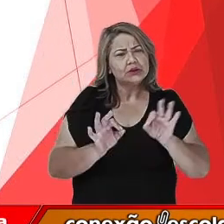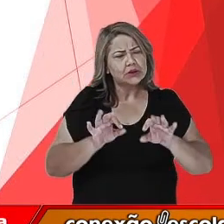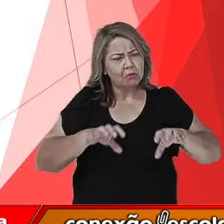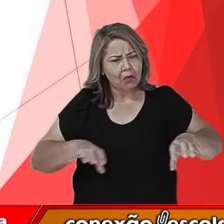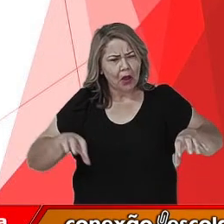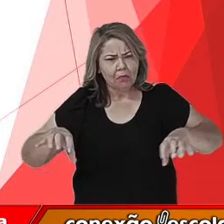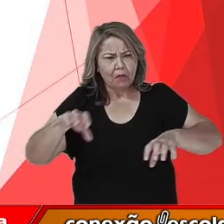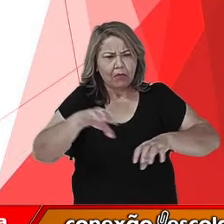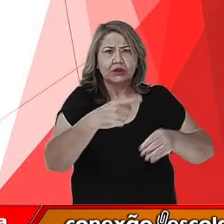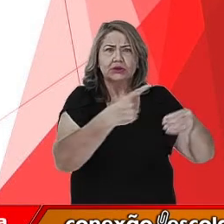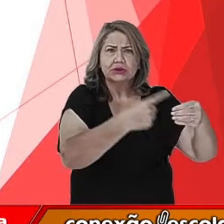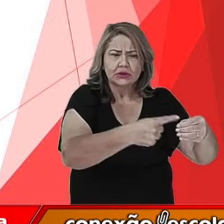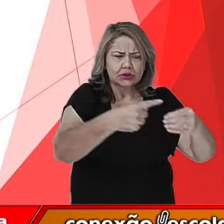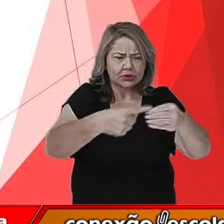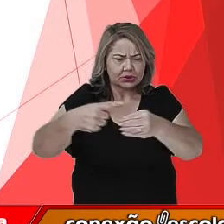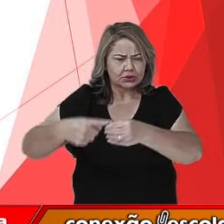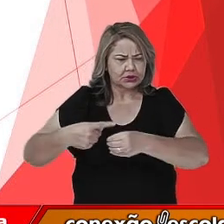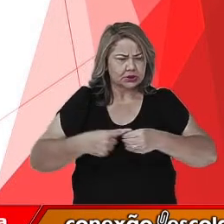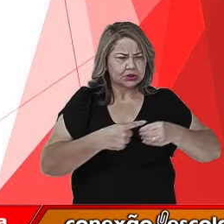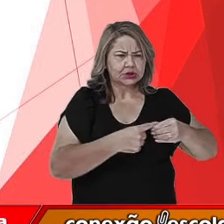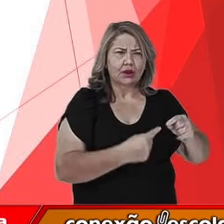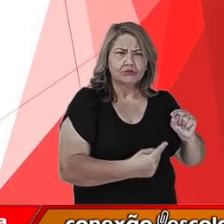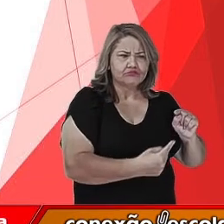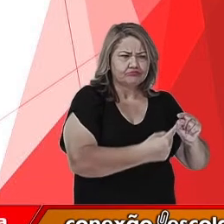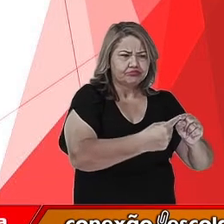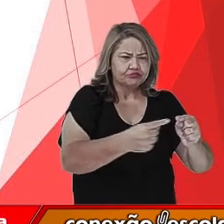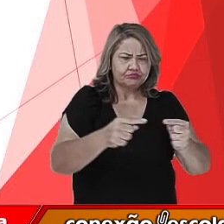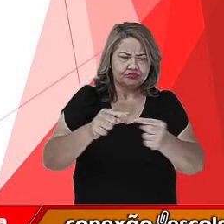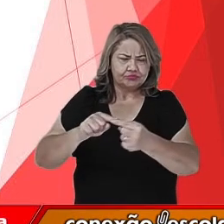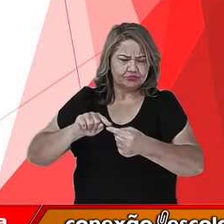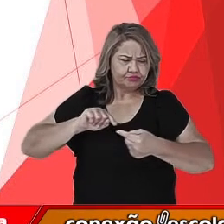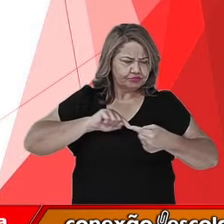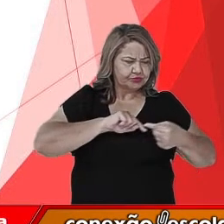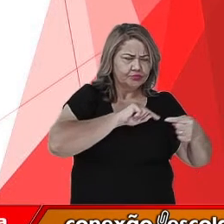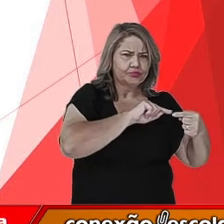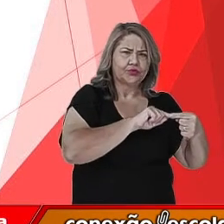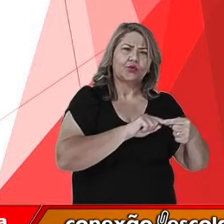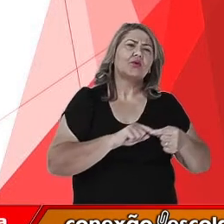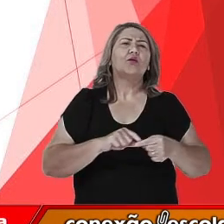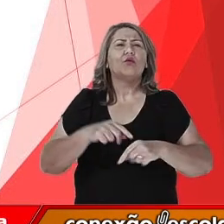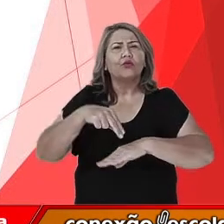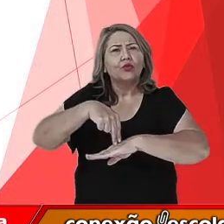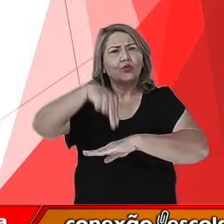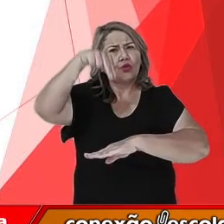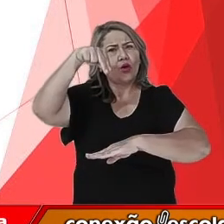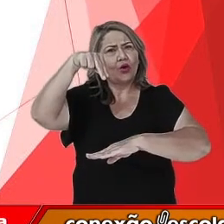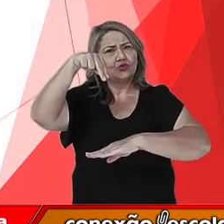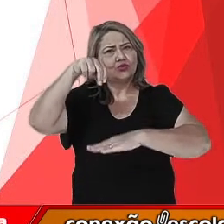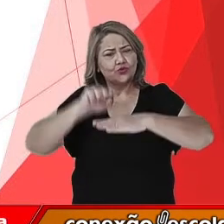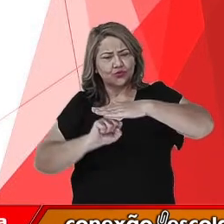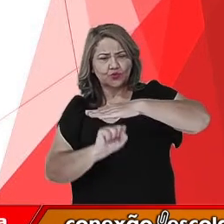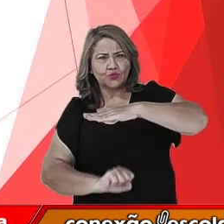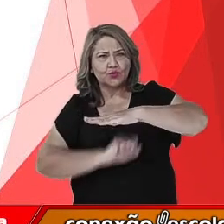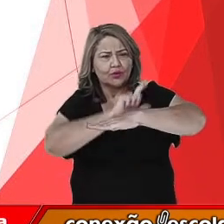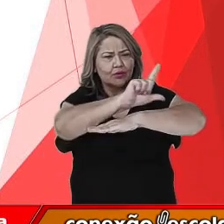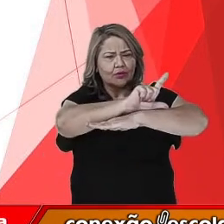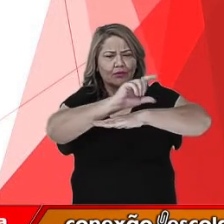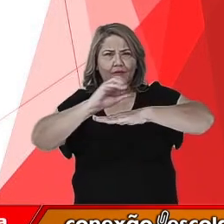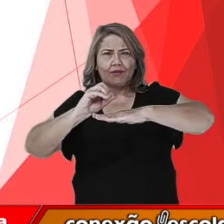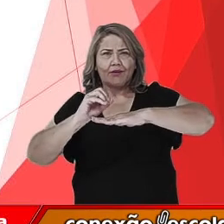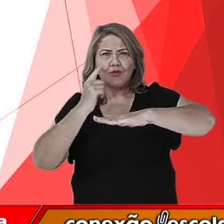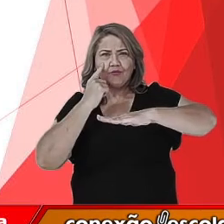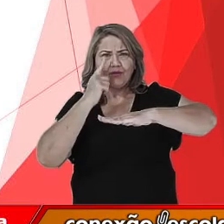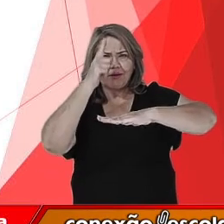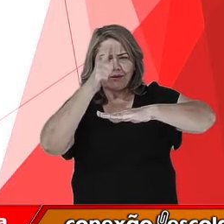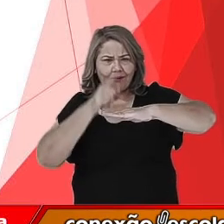grandes cidades que eram interligadas, elas seguem os pontos cardeais, né? Norte, sul, leste, oeste. Você pode se